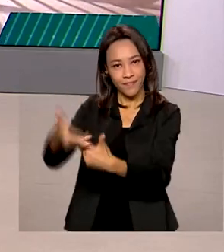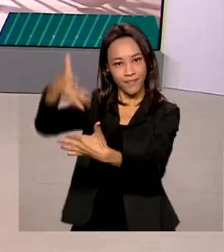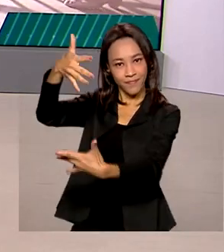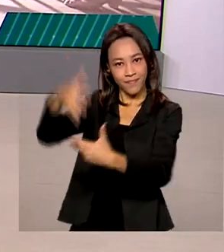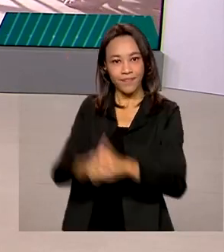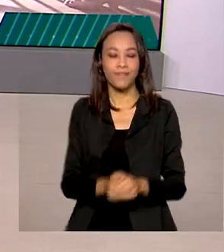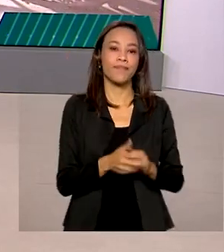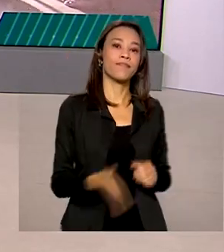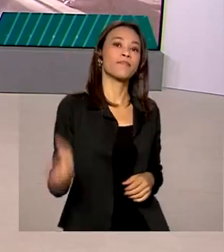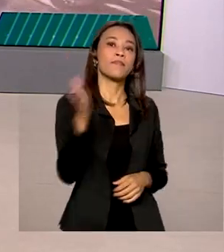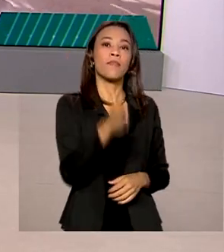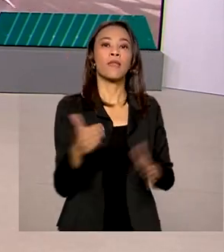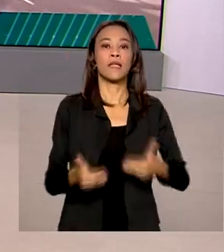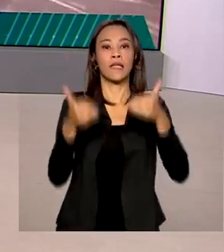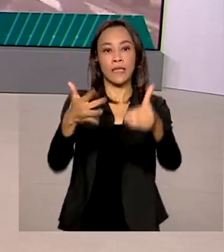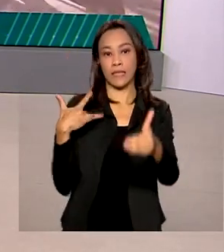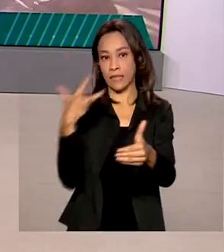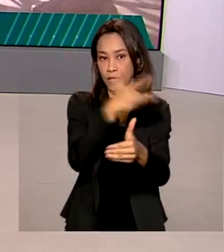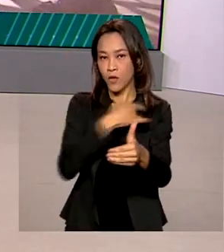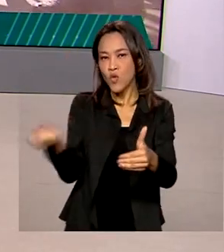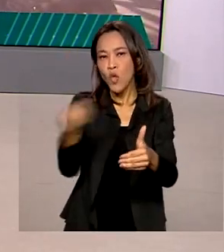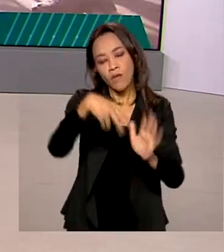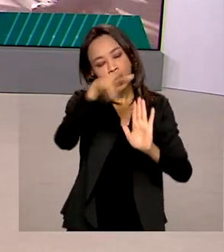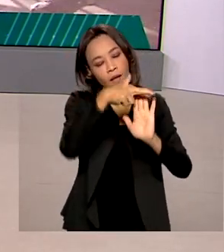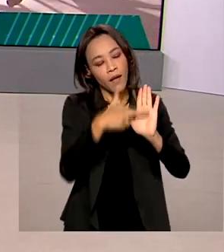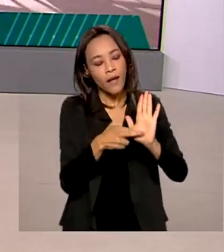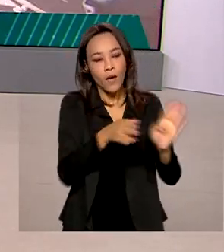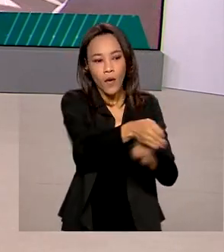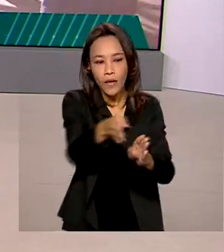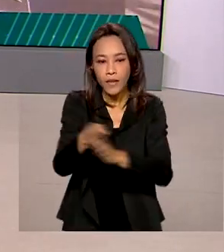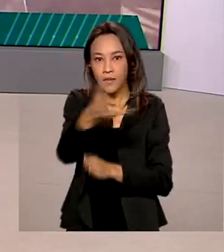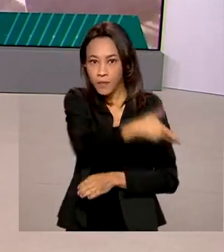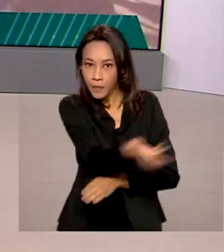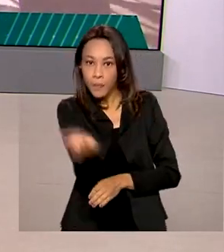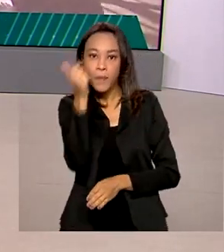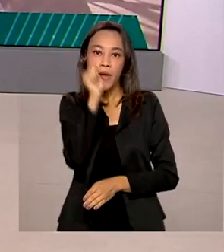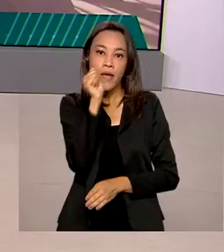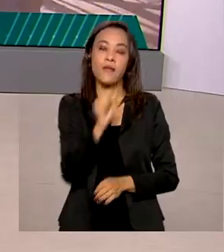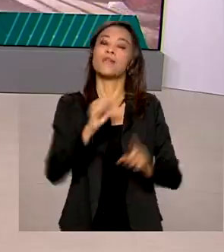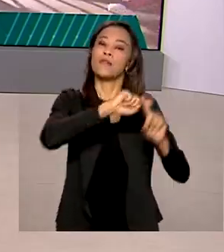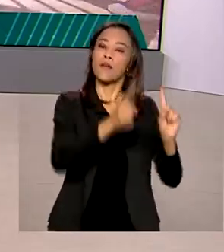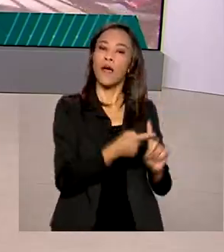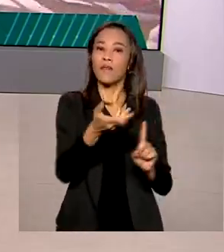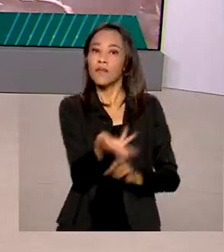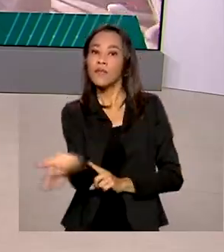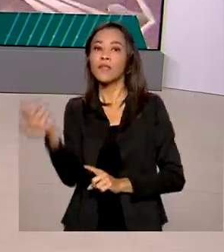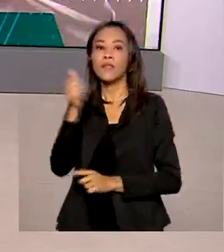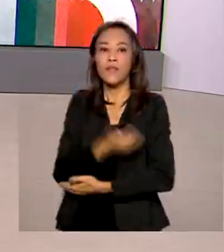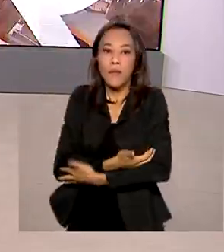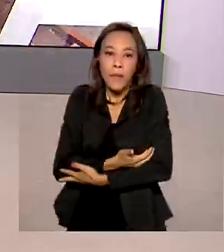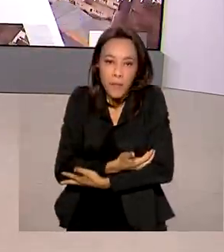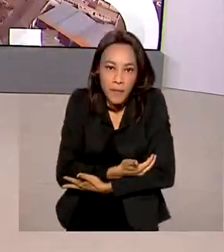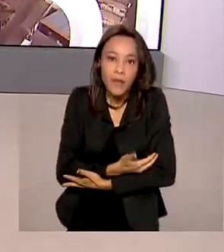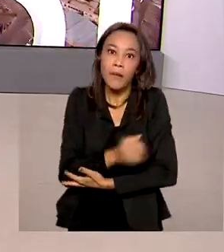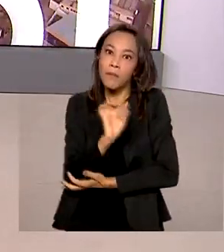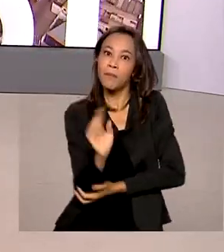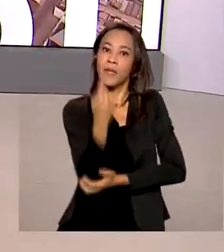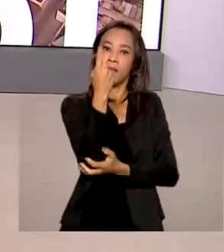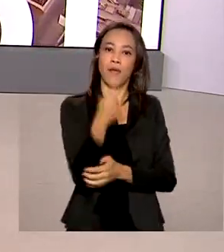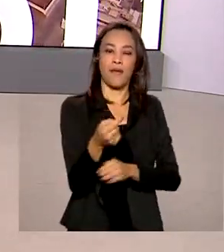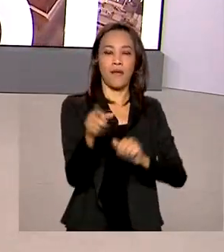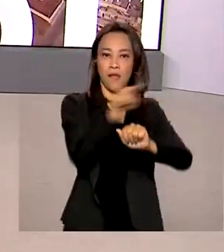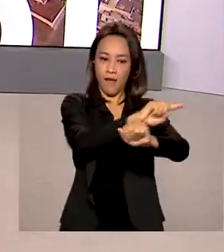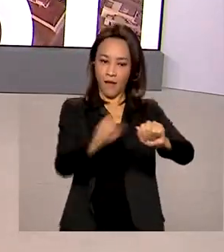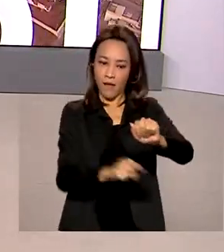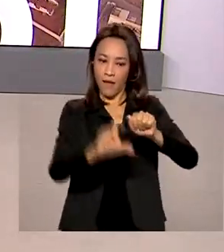O Ministério da Saúde lançou novas orientações para grávidas e puérparas que tomaram a primeira dose da AstraZeneca. Este